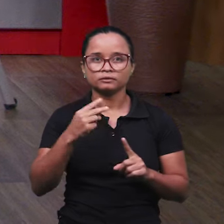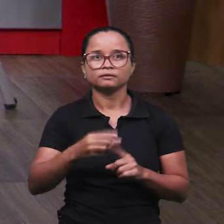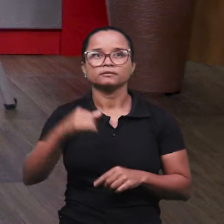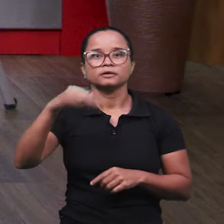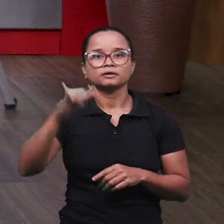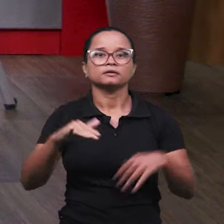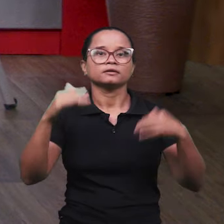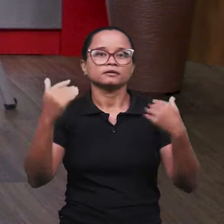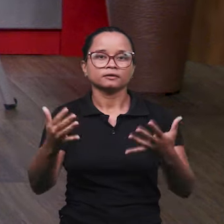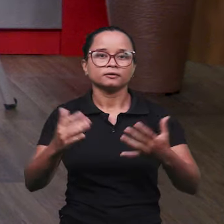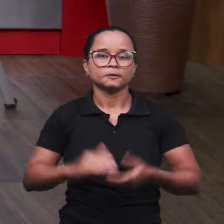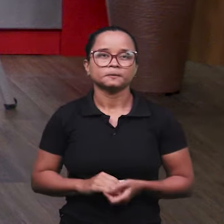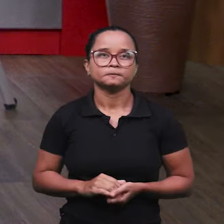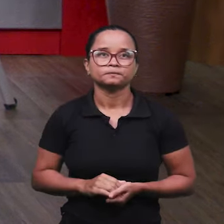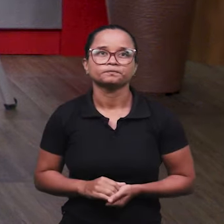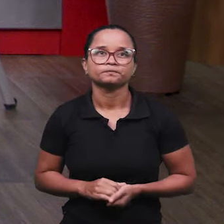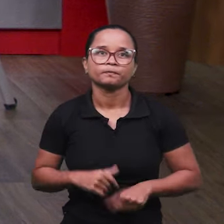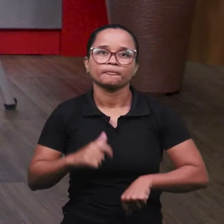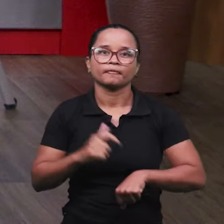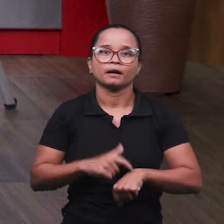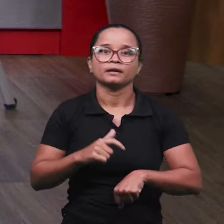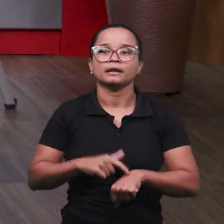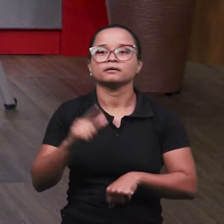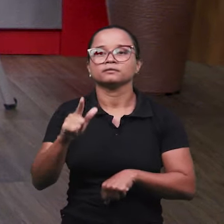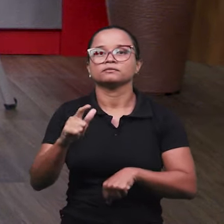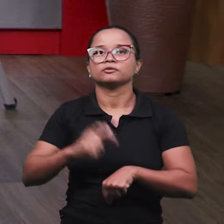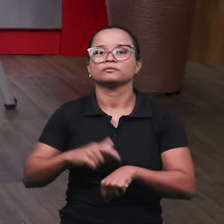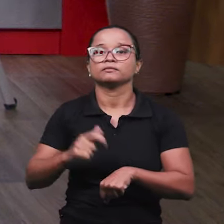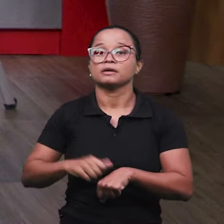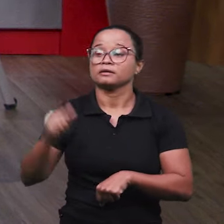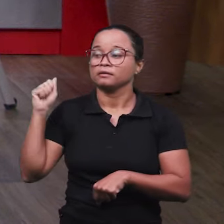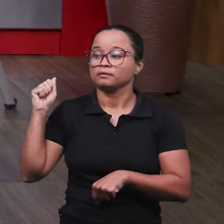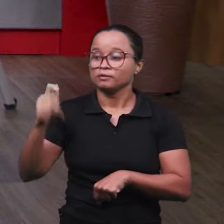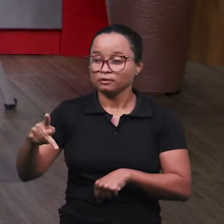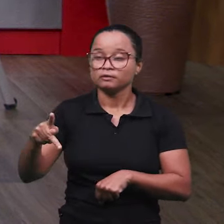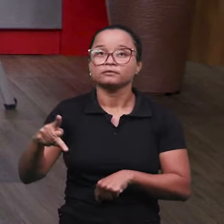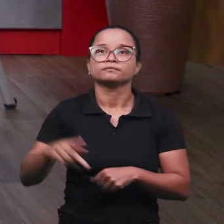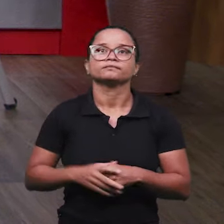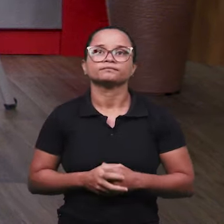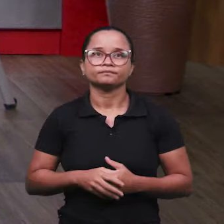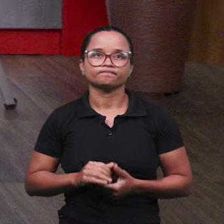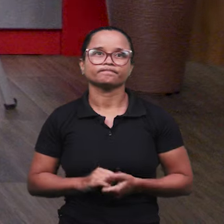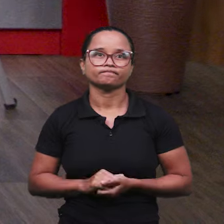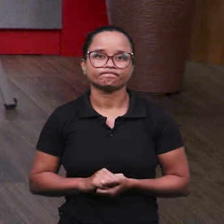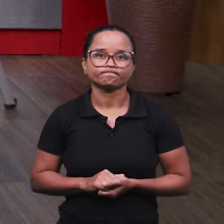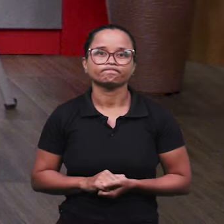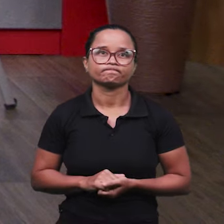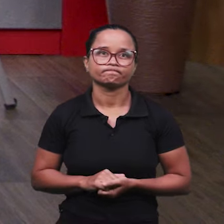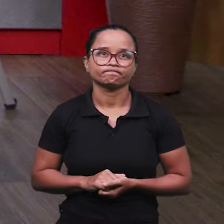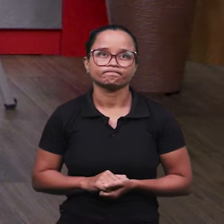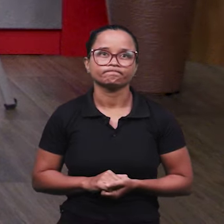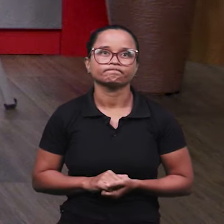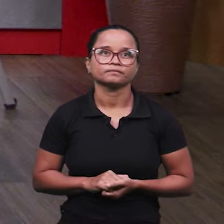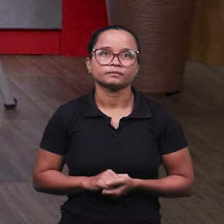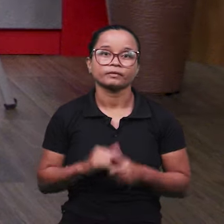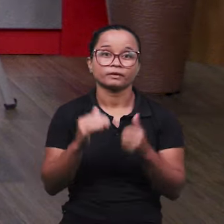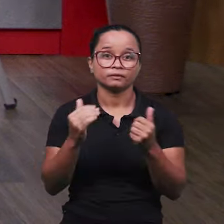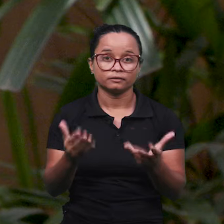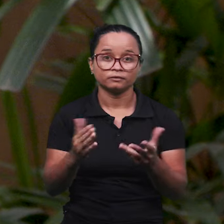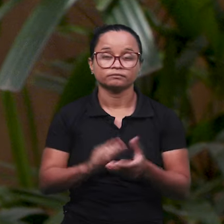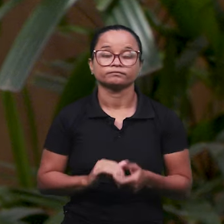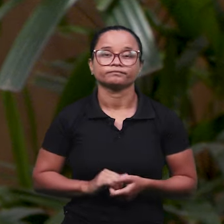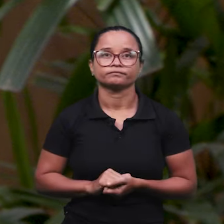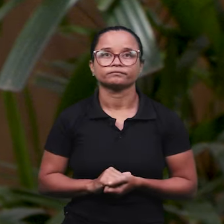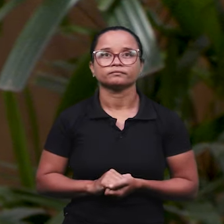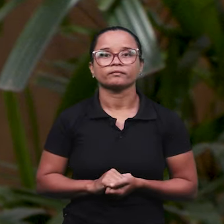doutor, acaba batendo lá no momento da aposentadoria. Perfeito. Que aí... Era exatamente o que eu ia perguntar. Exato. Então, assim,